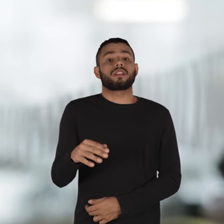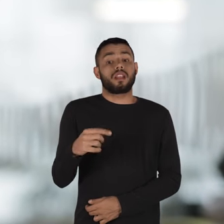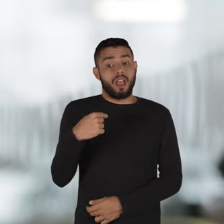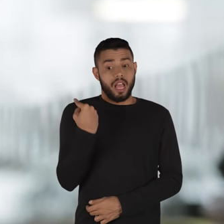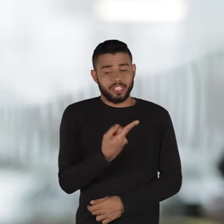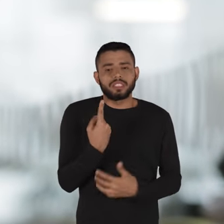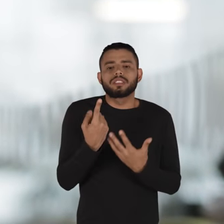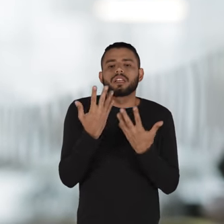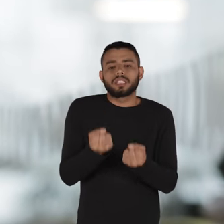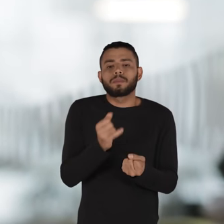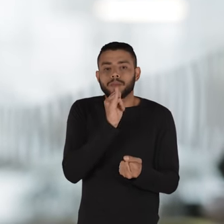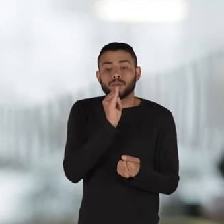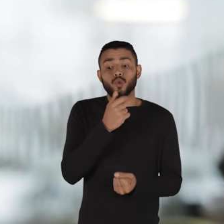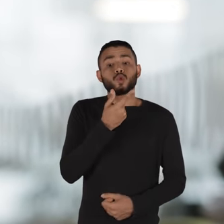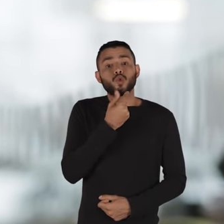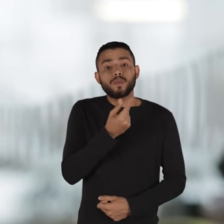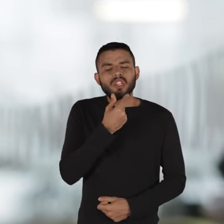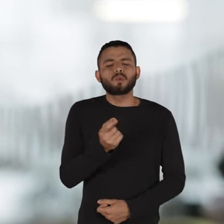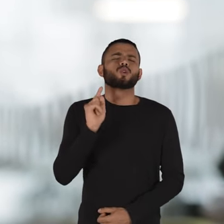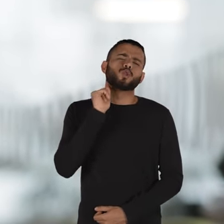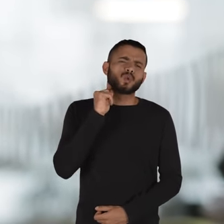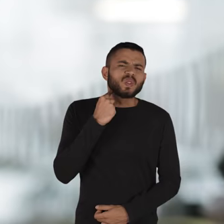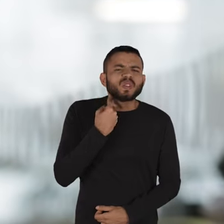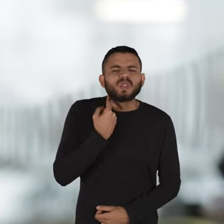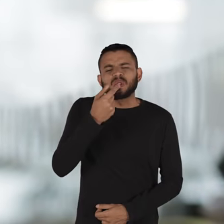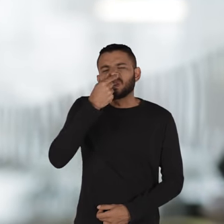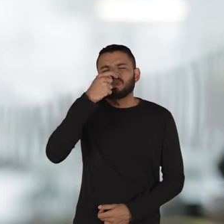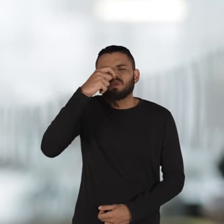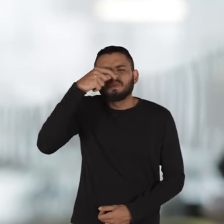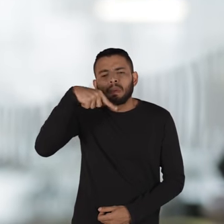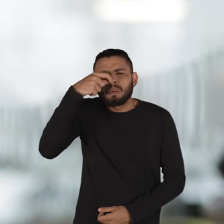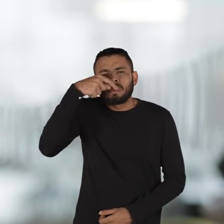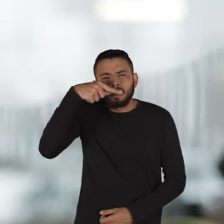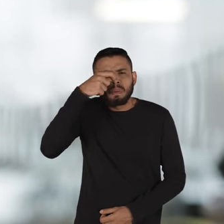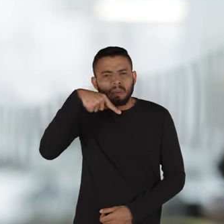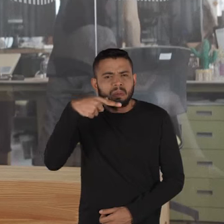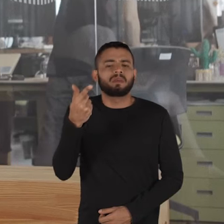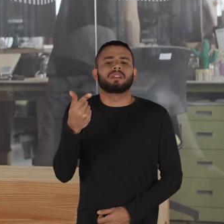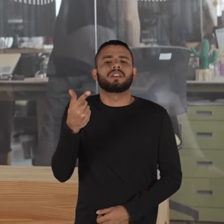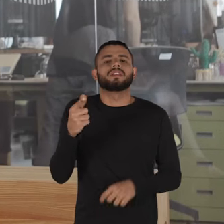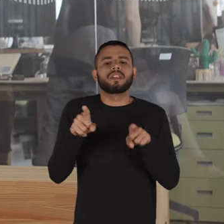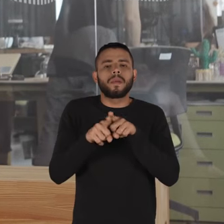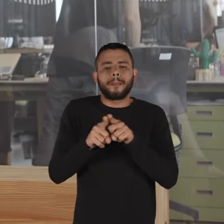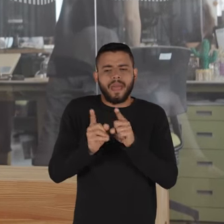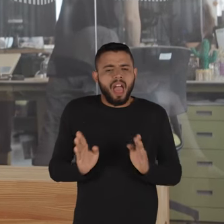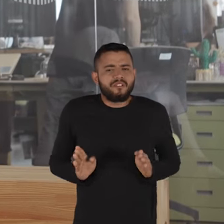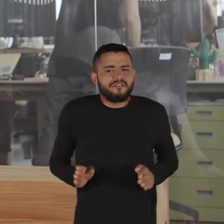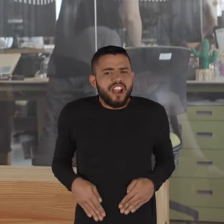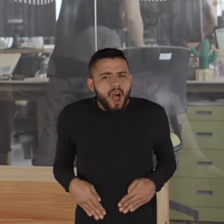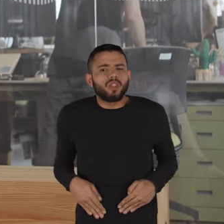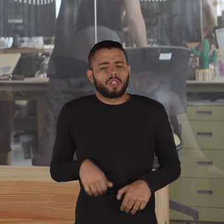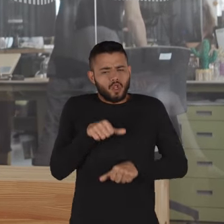a gente aceita os meninos sujos, com nariz escorrendo, com uma